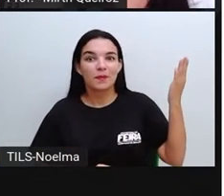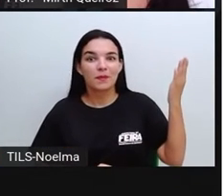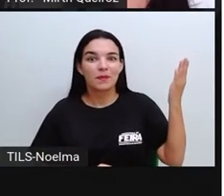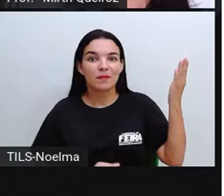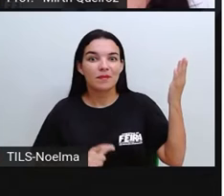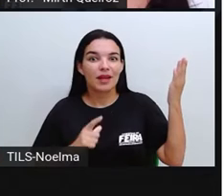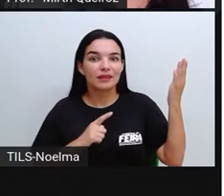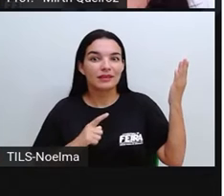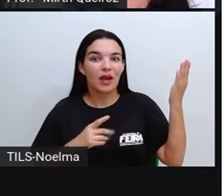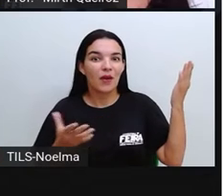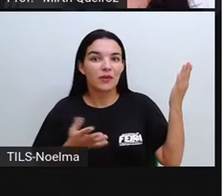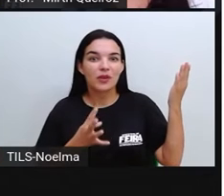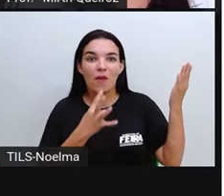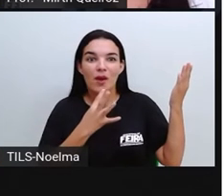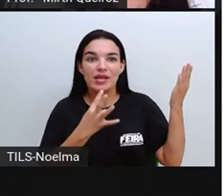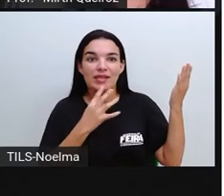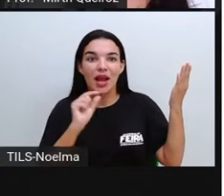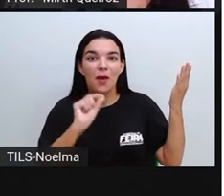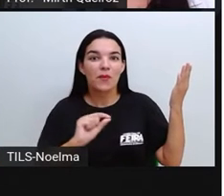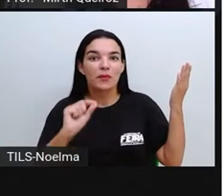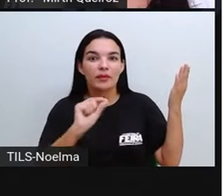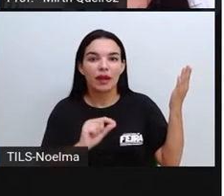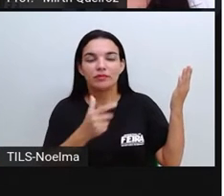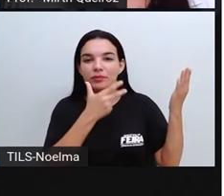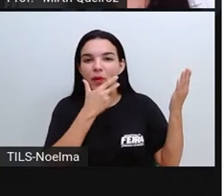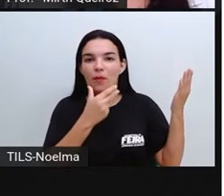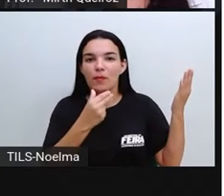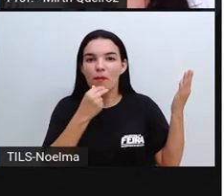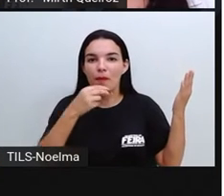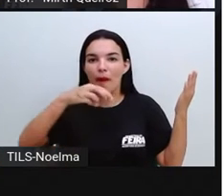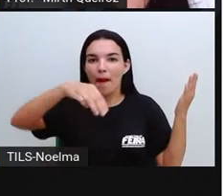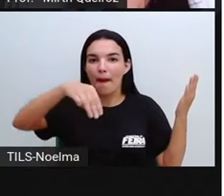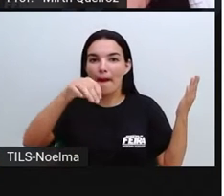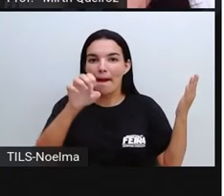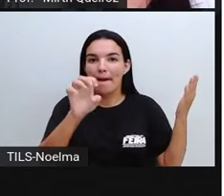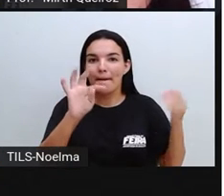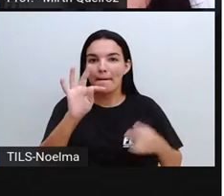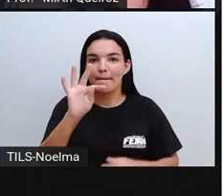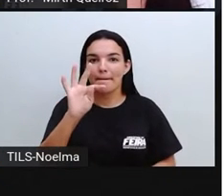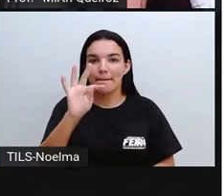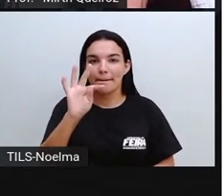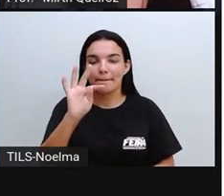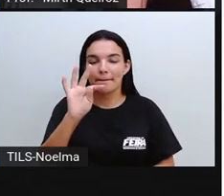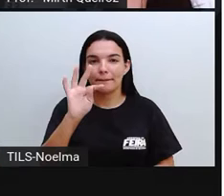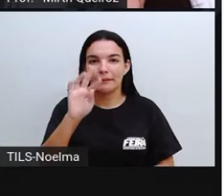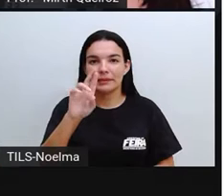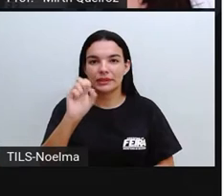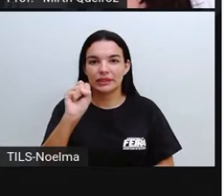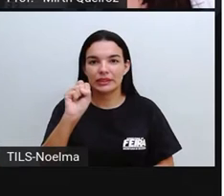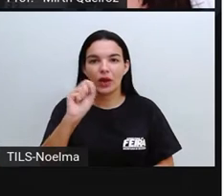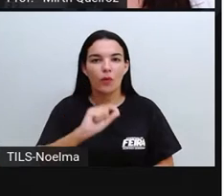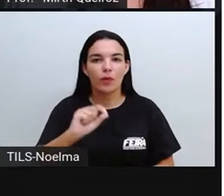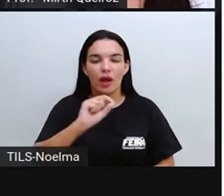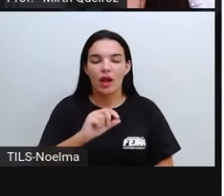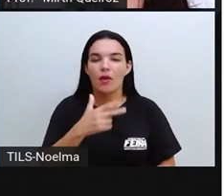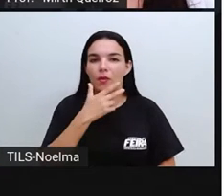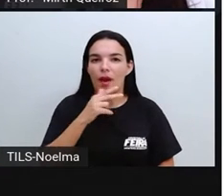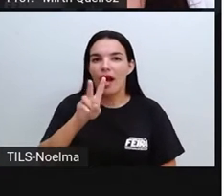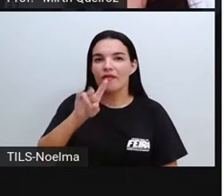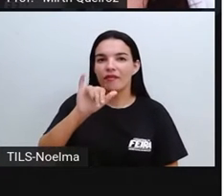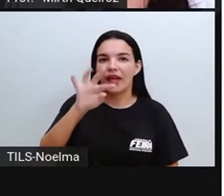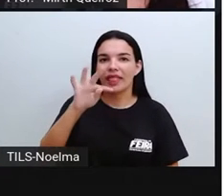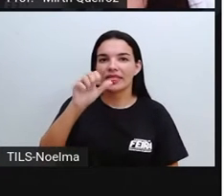Hoje nós vamos conhecer um pouquinho aí sobre a história do mestre Vitalino. Ele que é um mestre aí da arte, né? Com